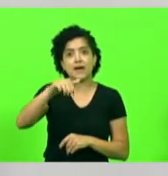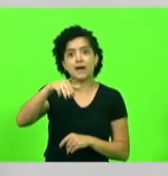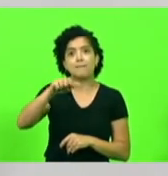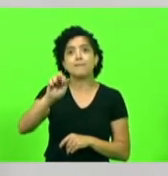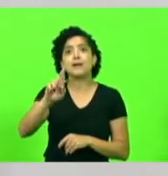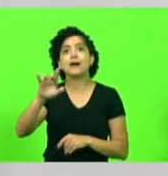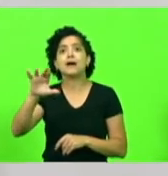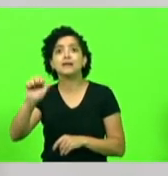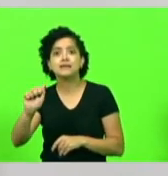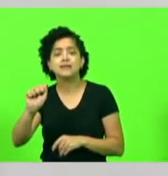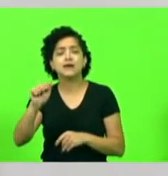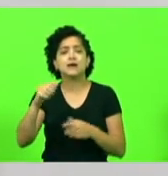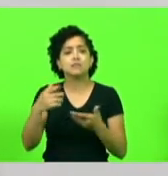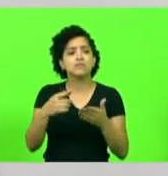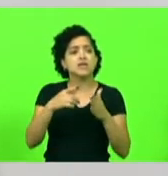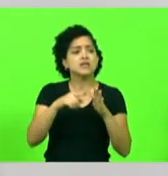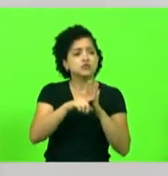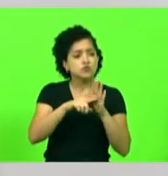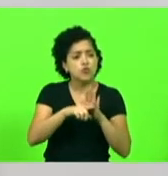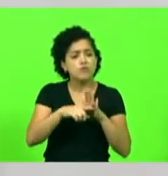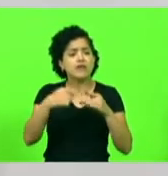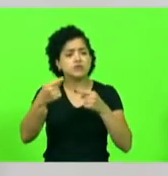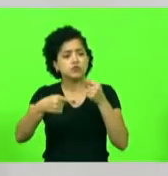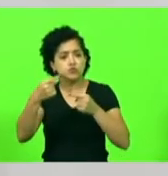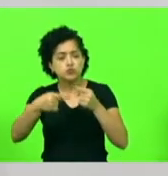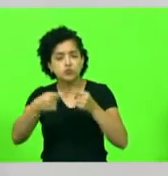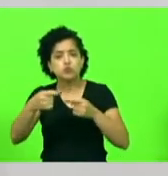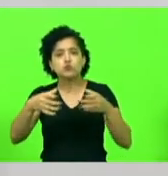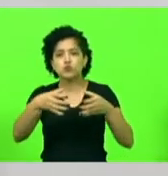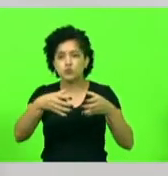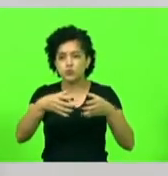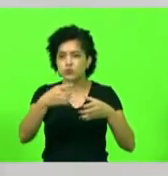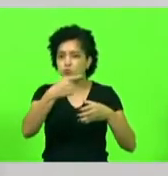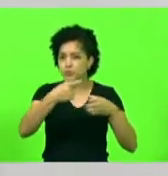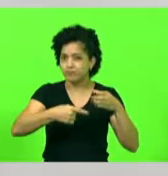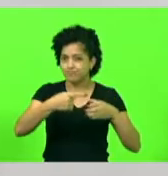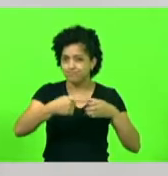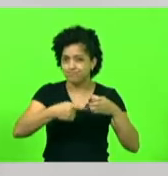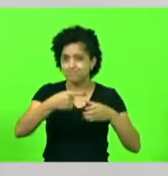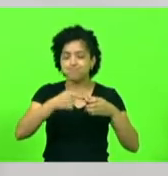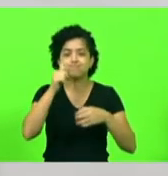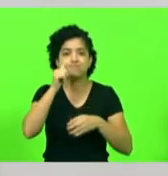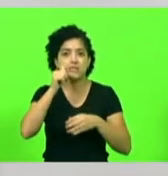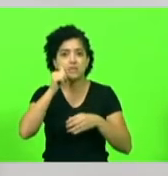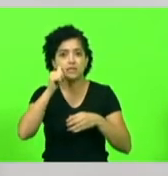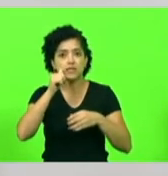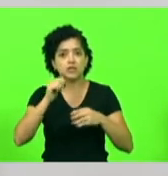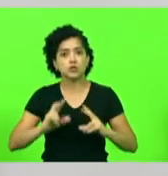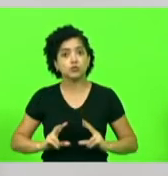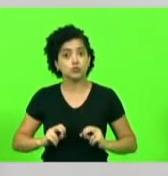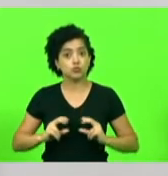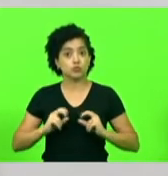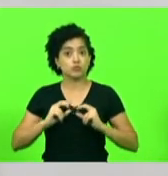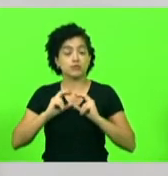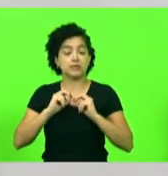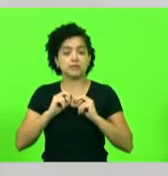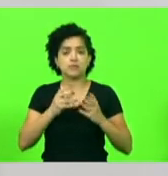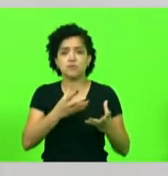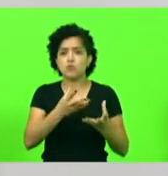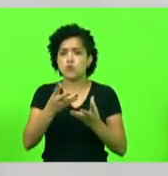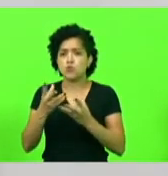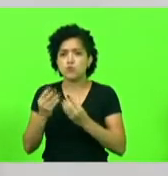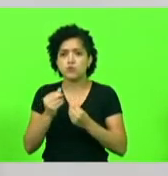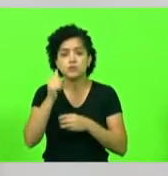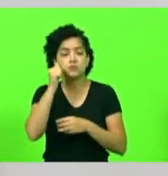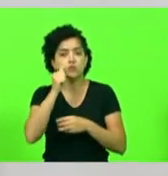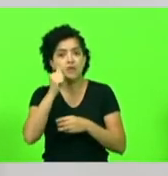tanto a gente conversa com as redes femininas de combate ao câncer, tantas mulheres vêm nos